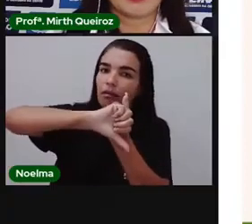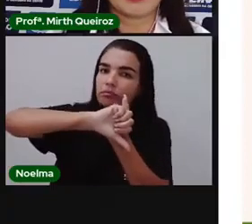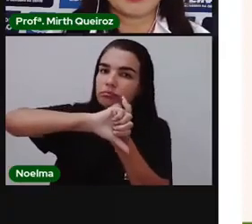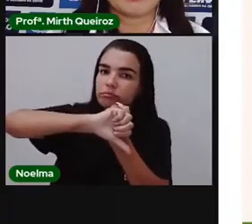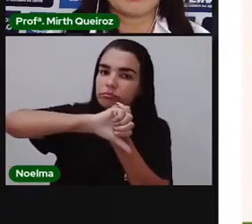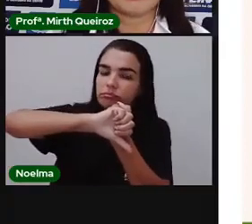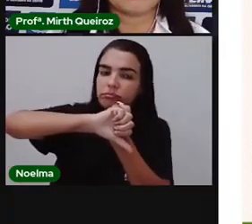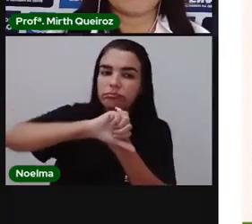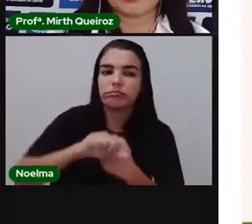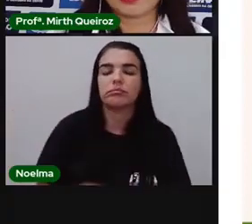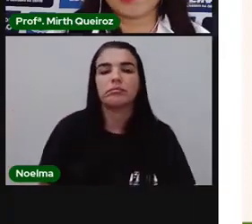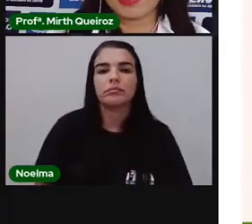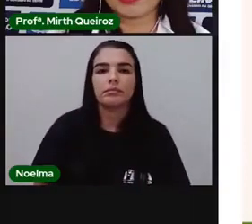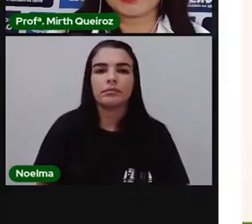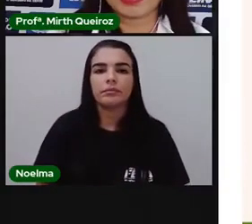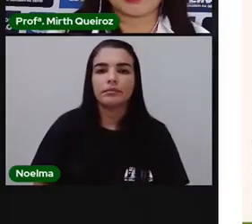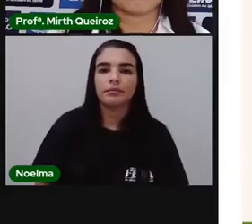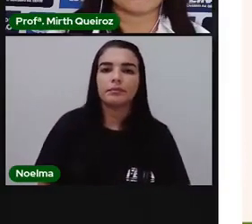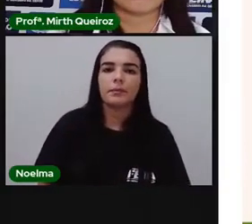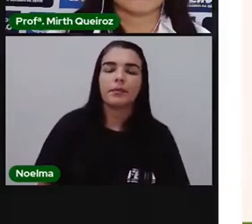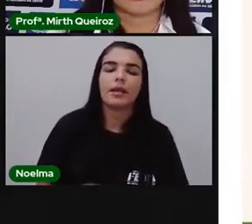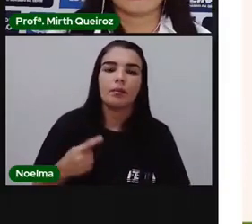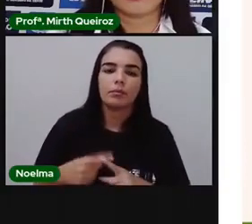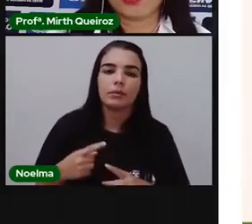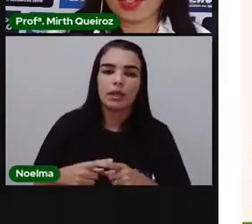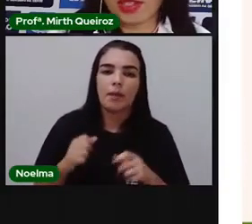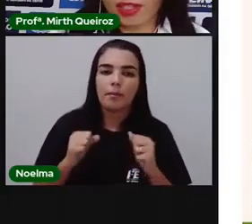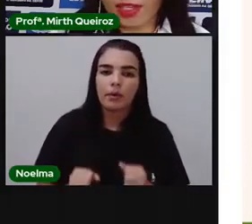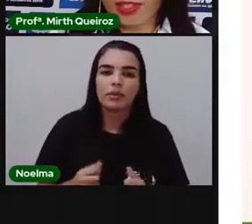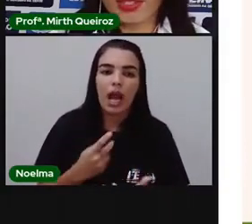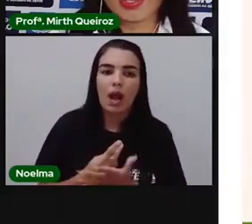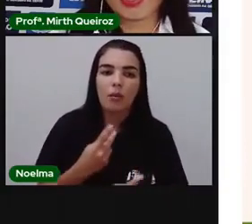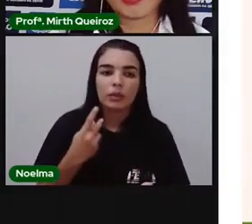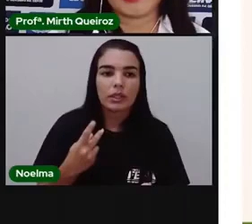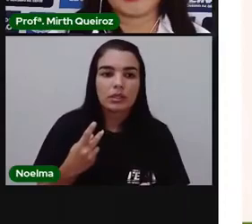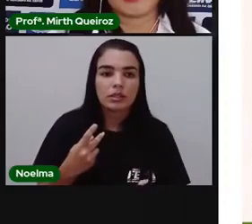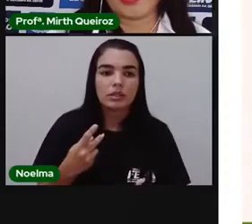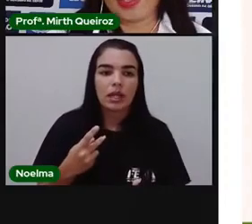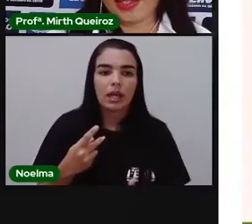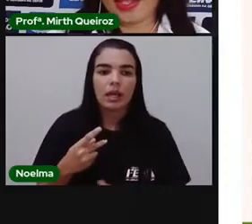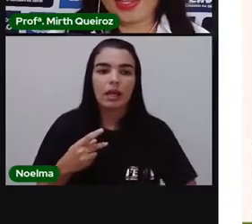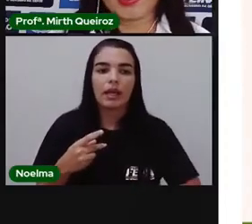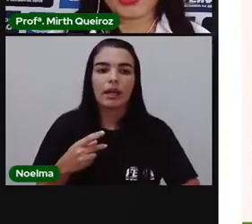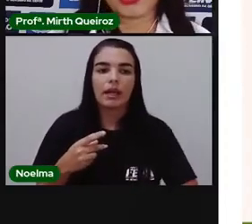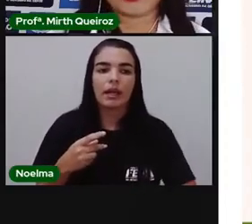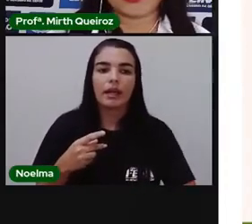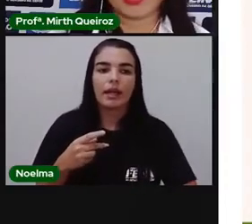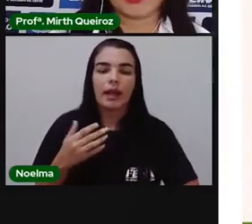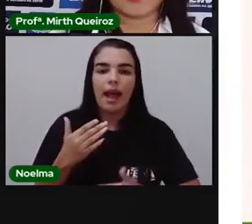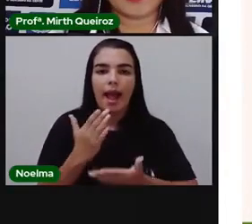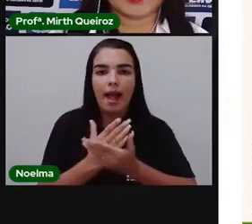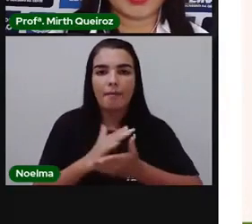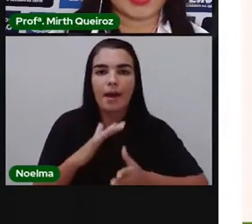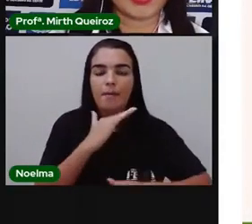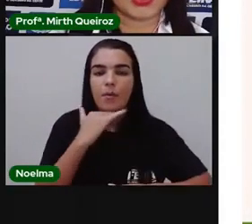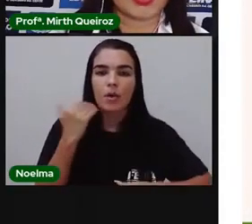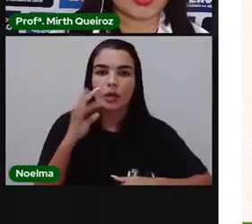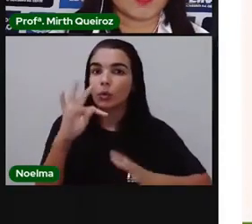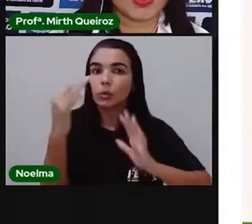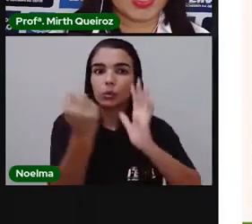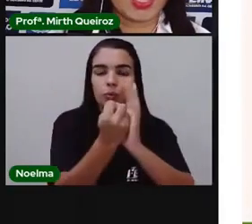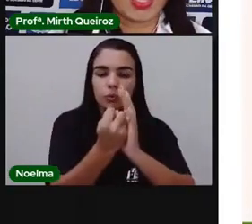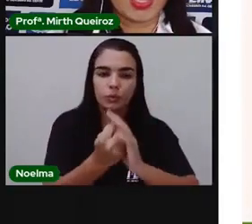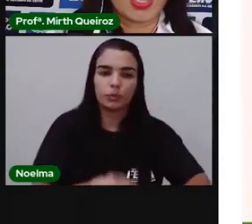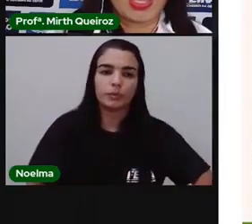eles fiquem ameaçados de serem, e serem extintos, né? A serem